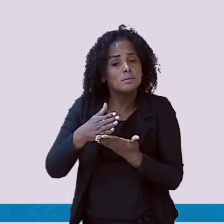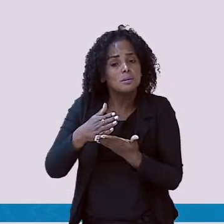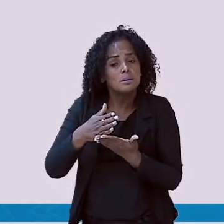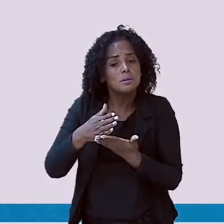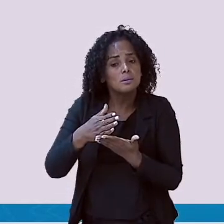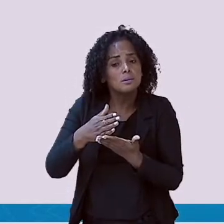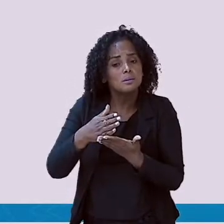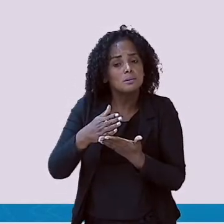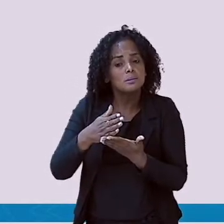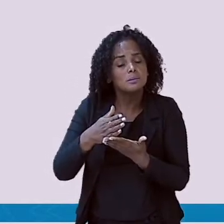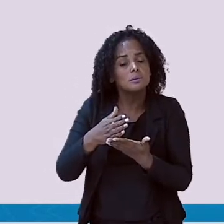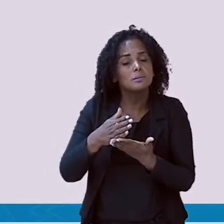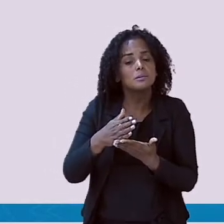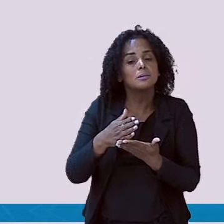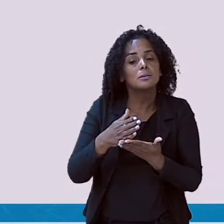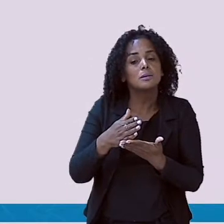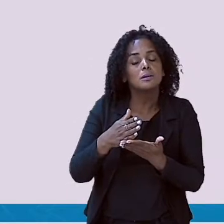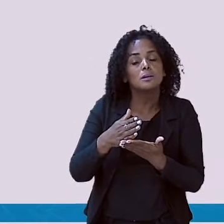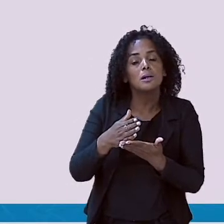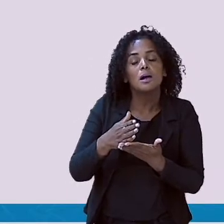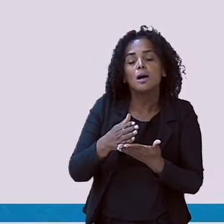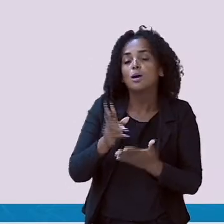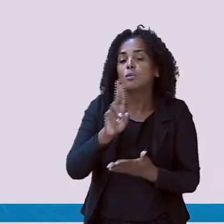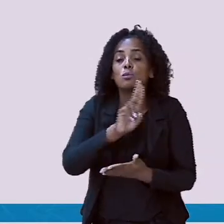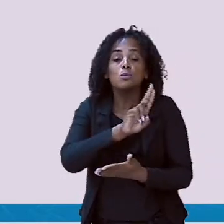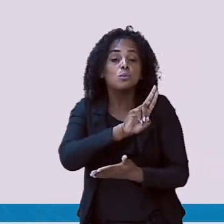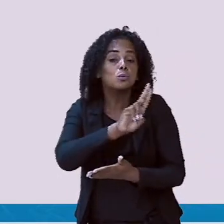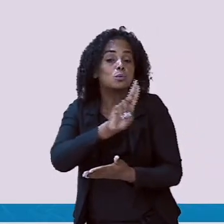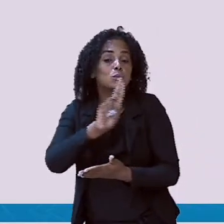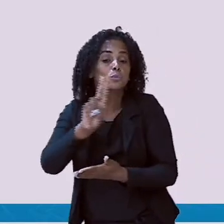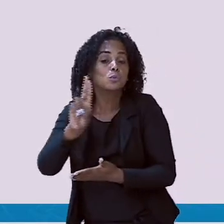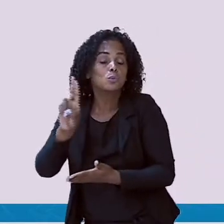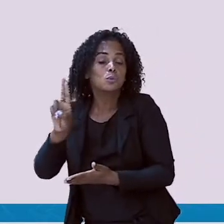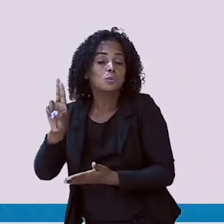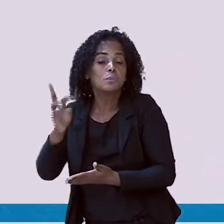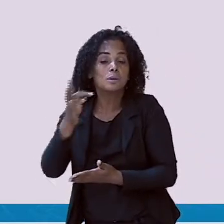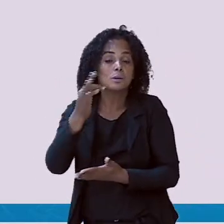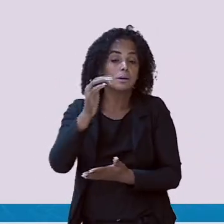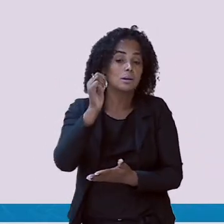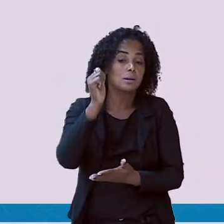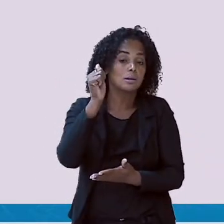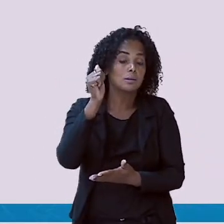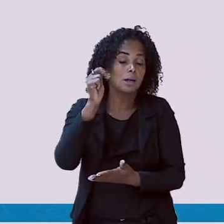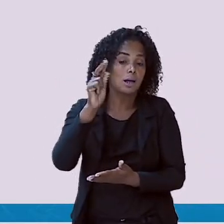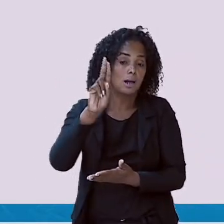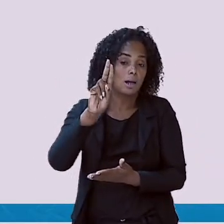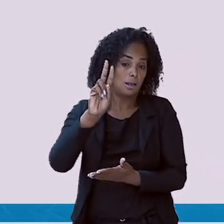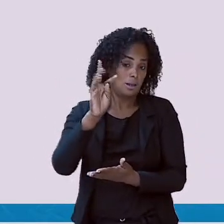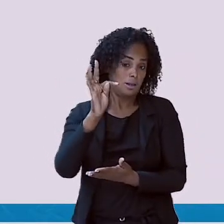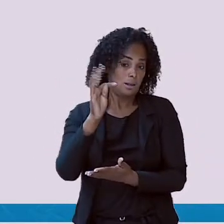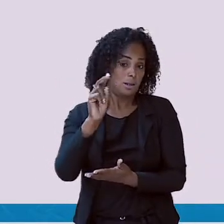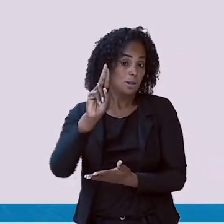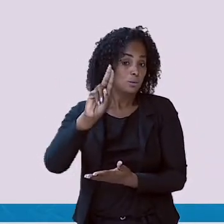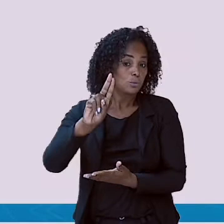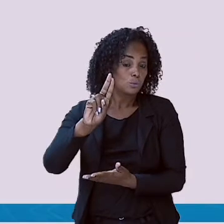tatu, ela tem a letra T duas vezes. Viram só? Ta